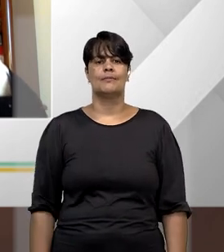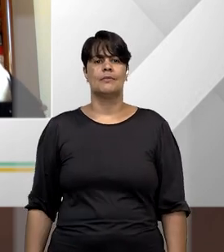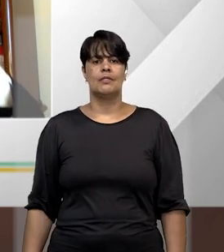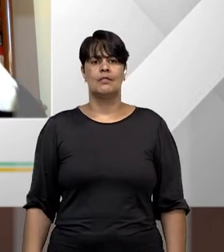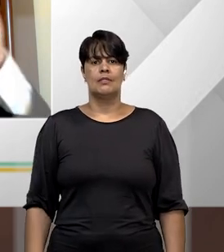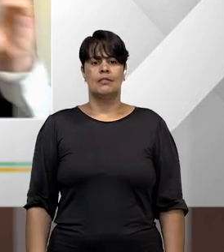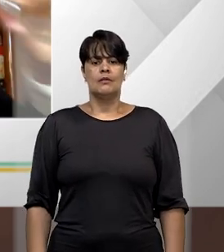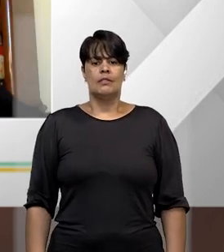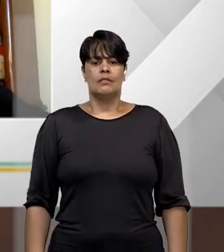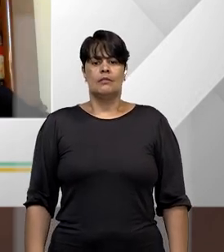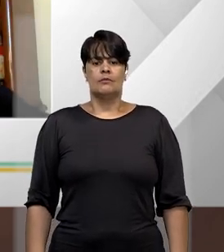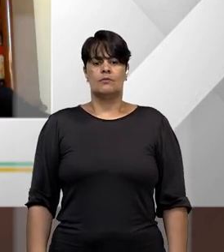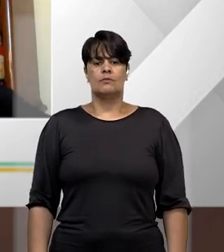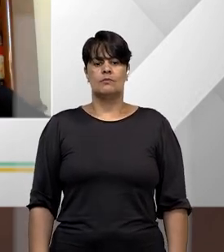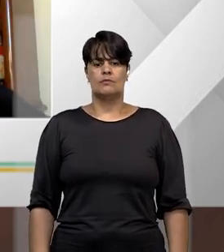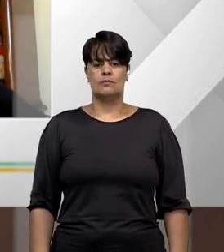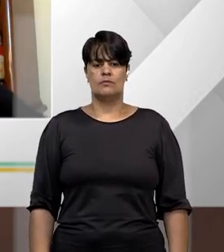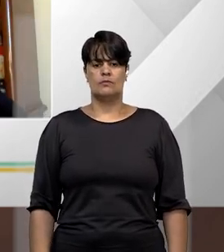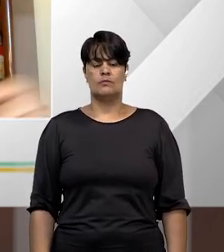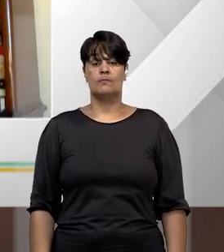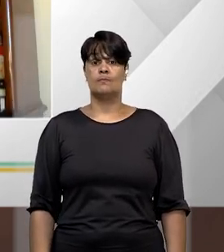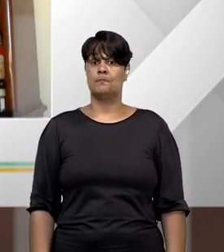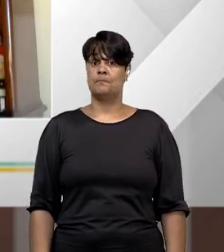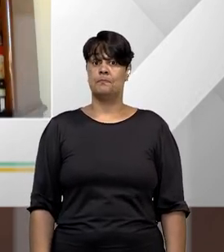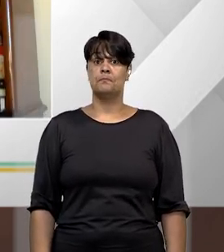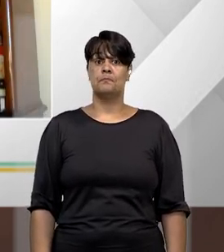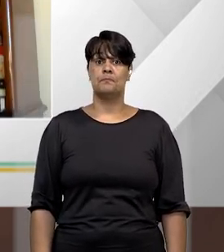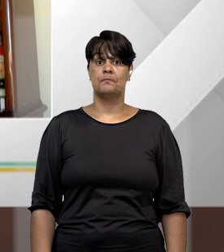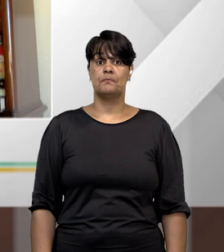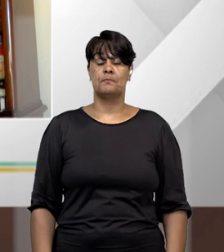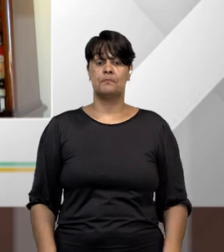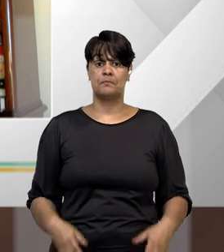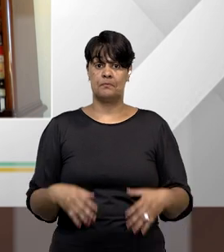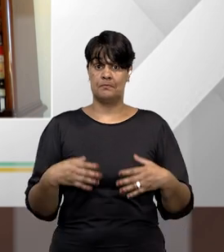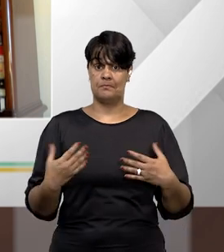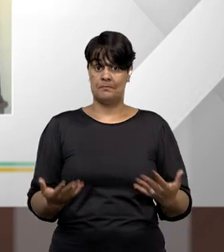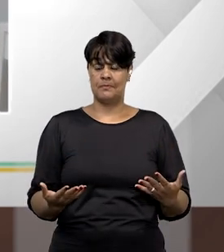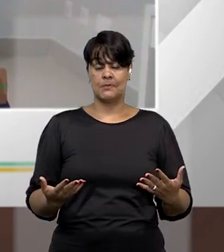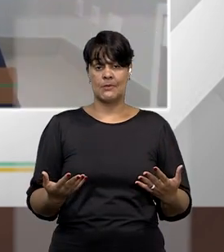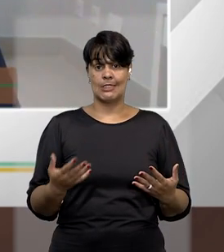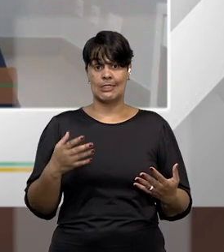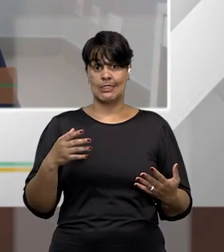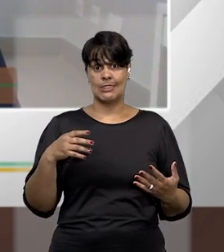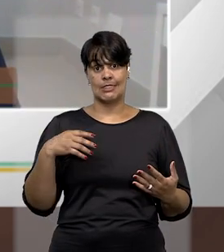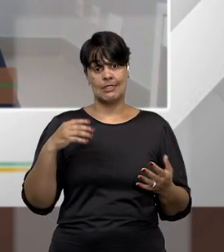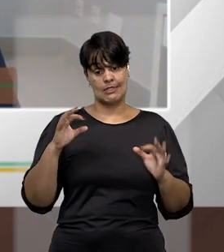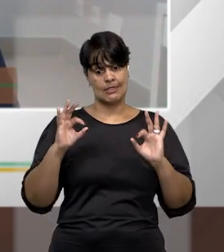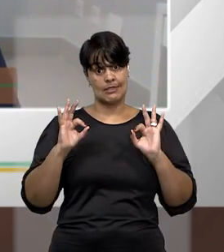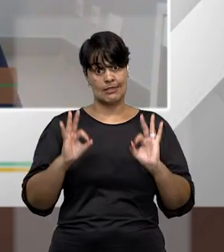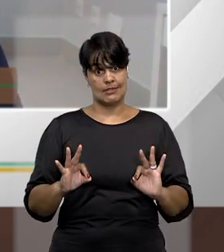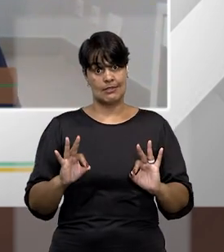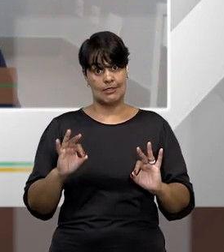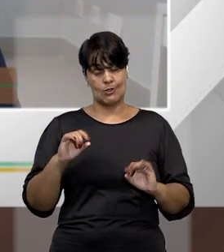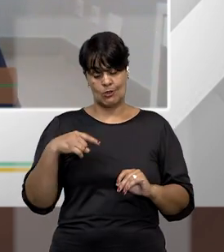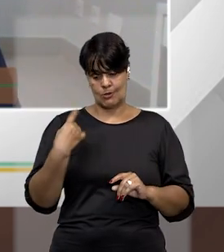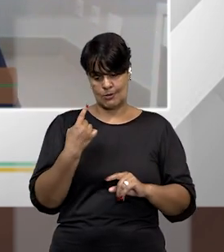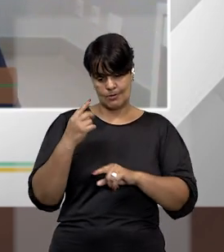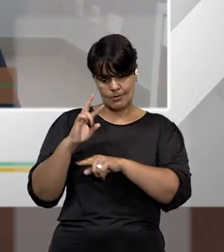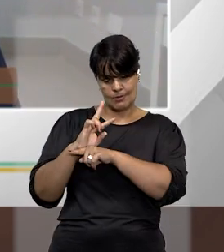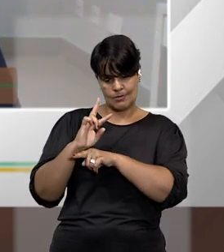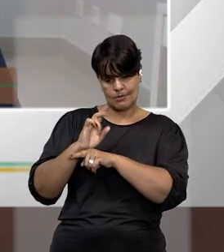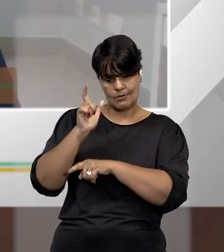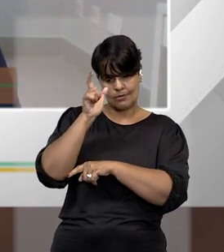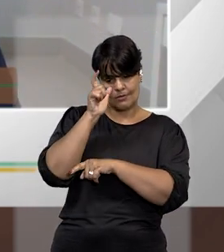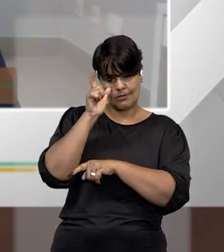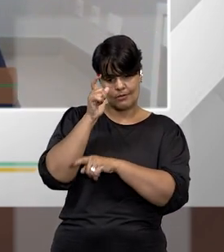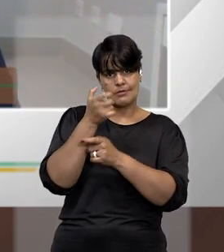dúvidas que a proteção de interesses de bens tão caros ao desenvolvimento do Estado moderno como a